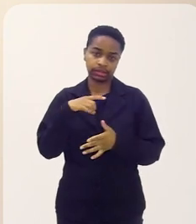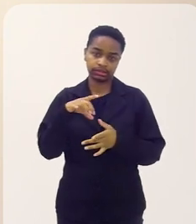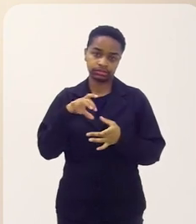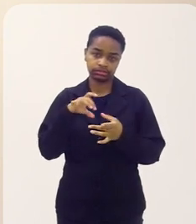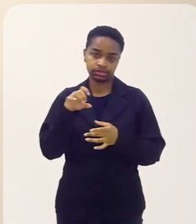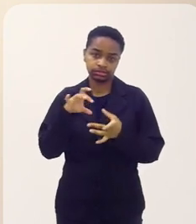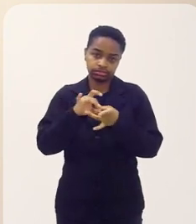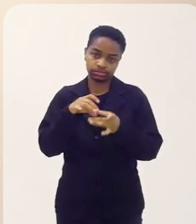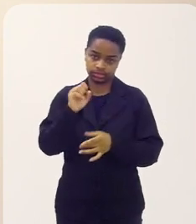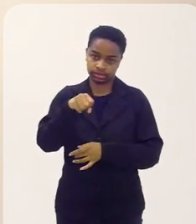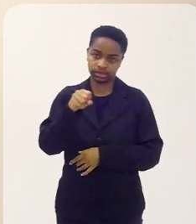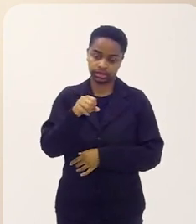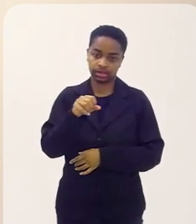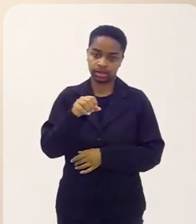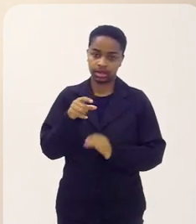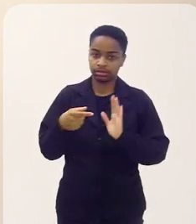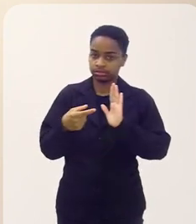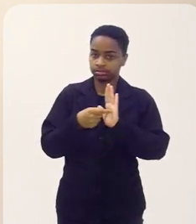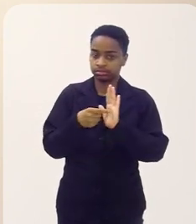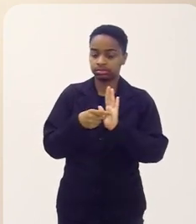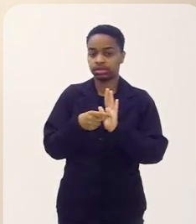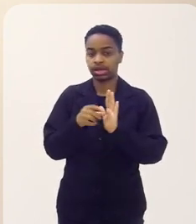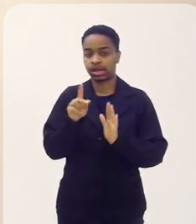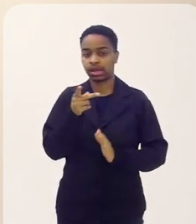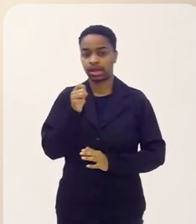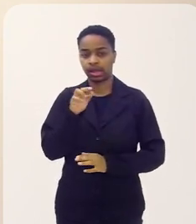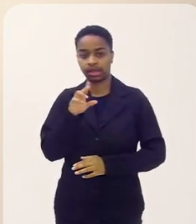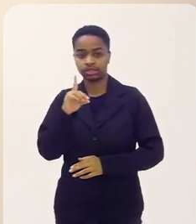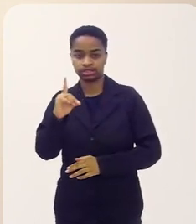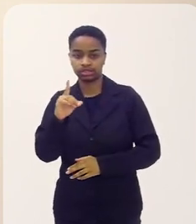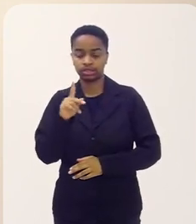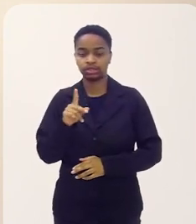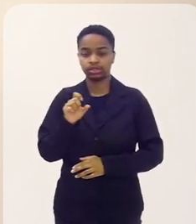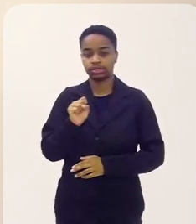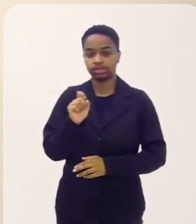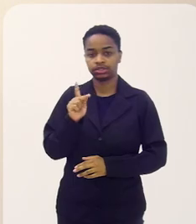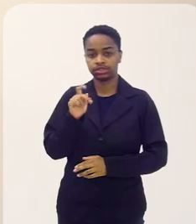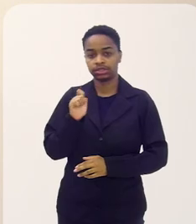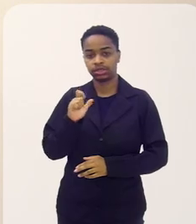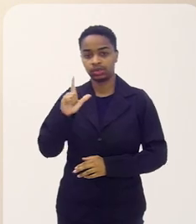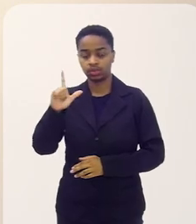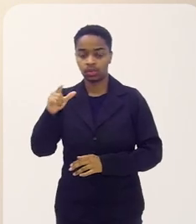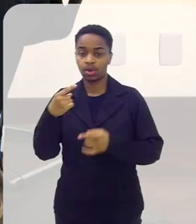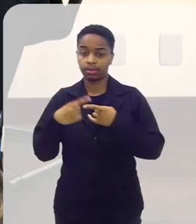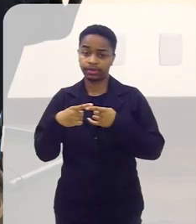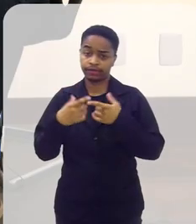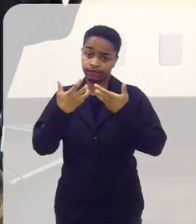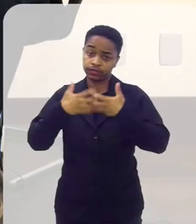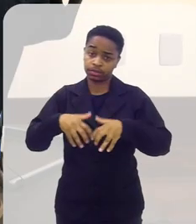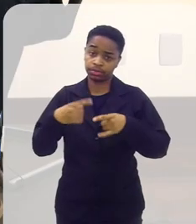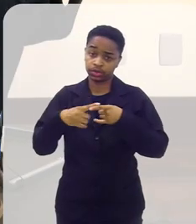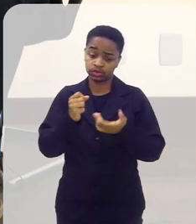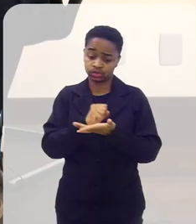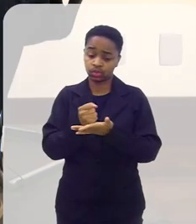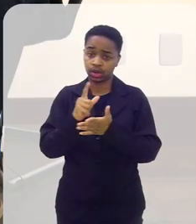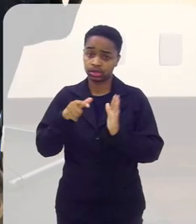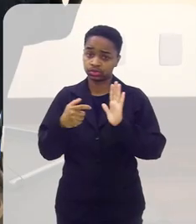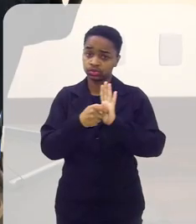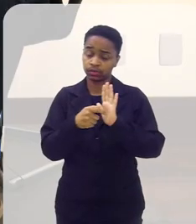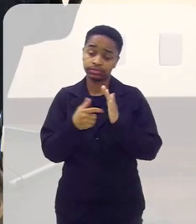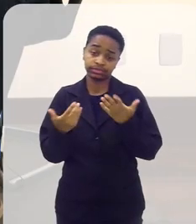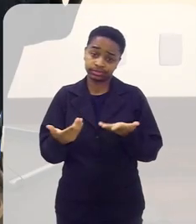parte mais técnica né de hard skill que ele vai ter que exercer e para poder funcionar porque enfim o jogo é um software